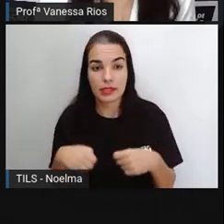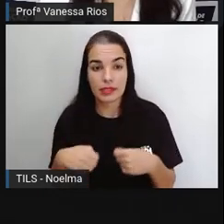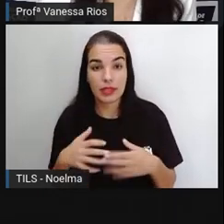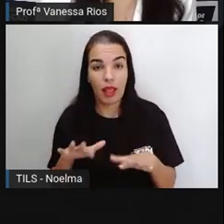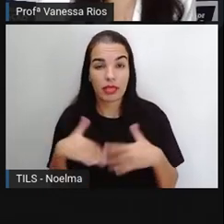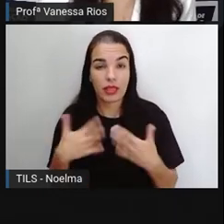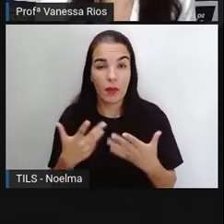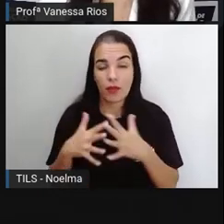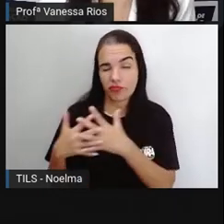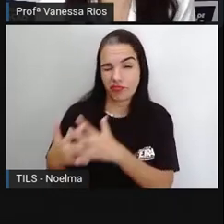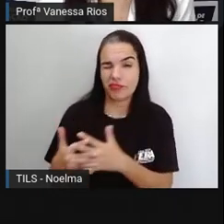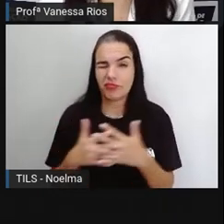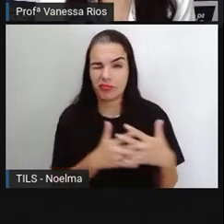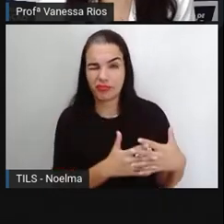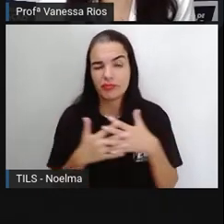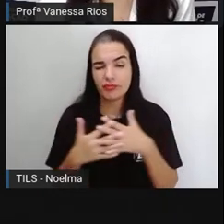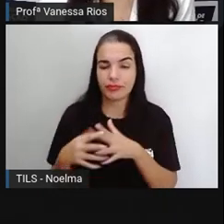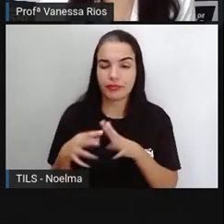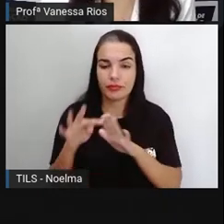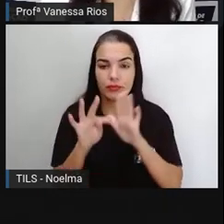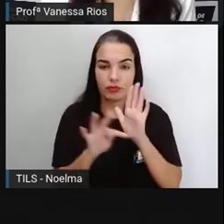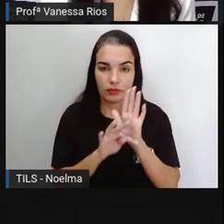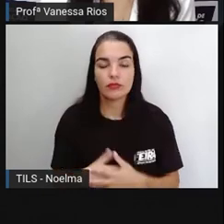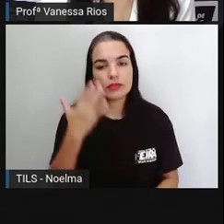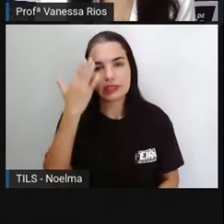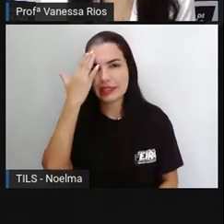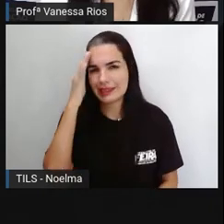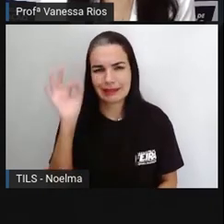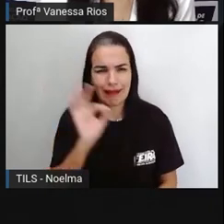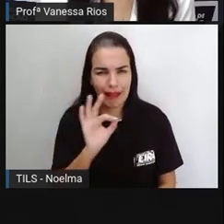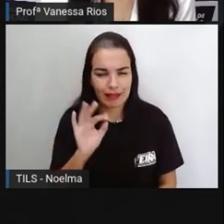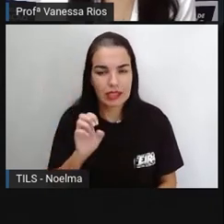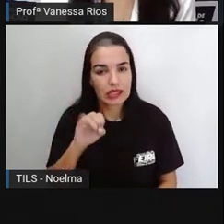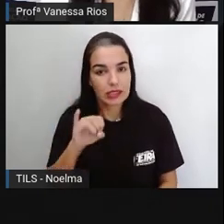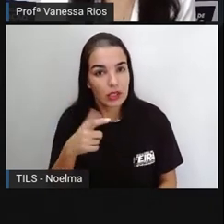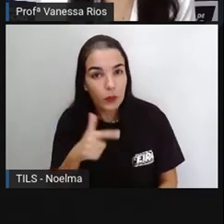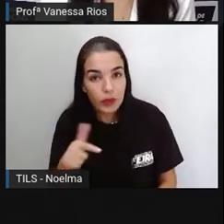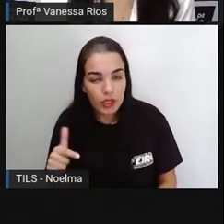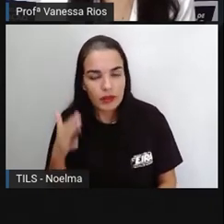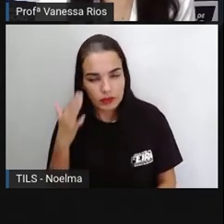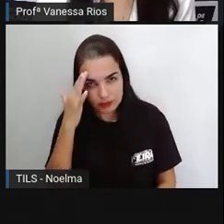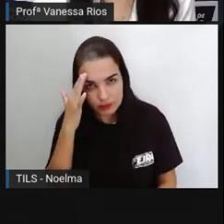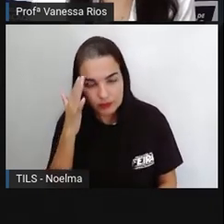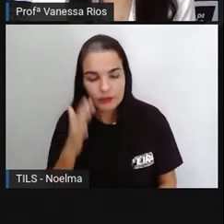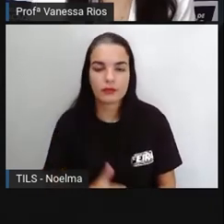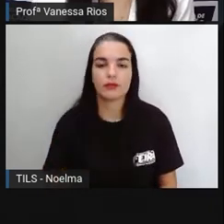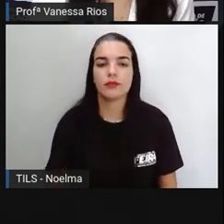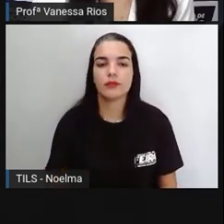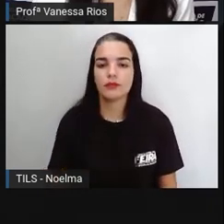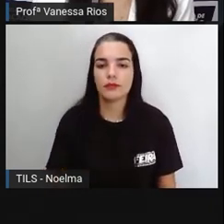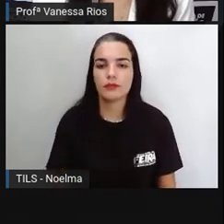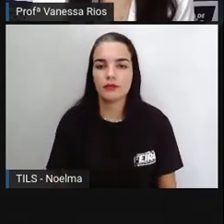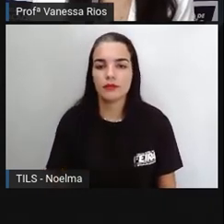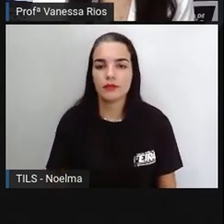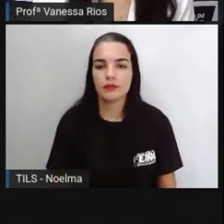a gente não conseguiria entender o texto com todas as informações que a gente consegue compreender.